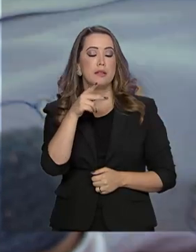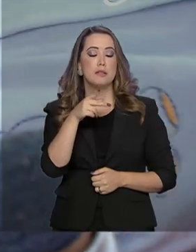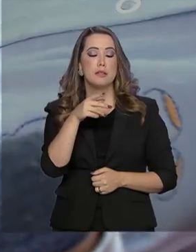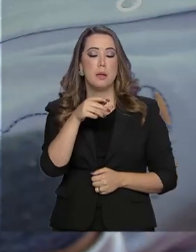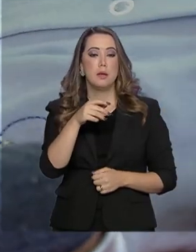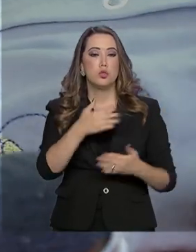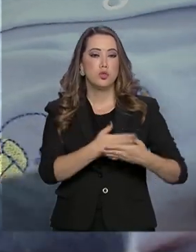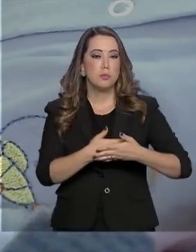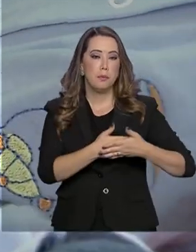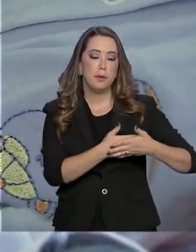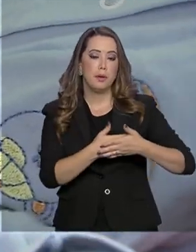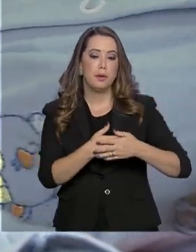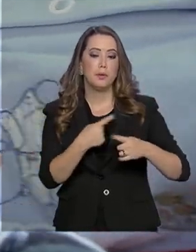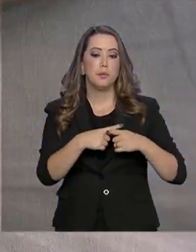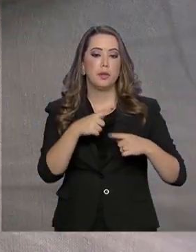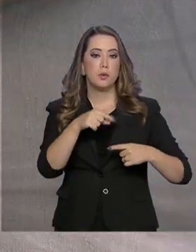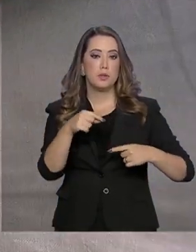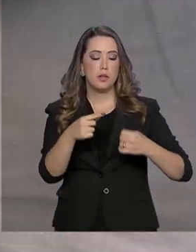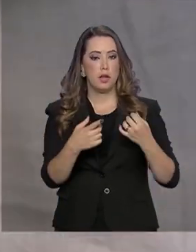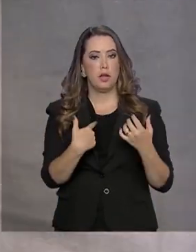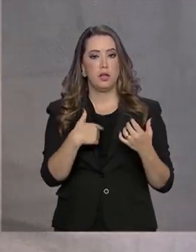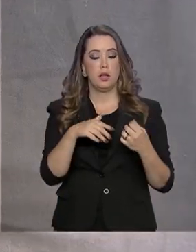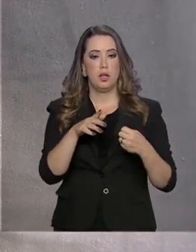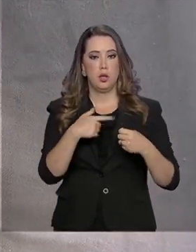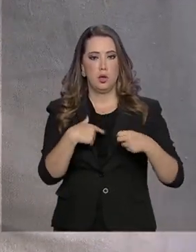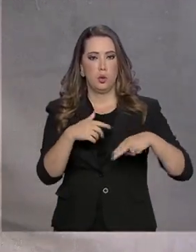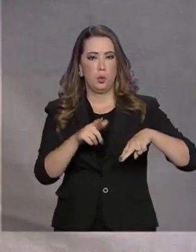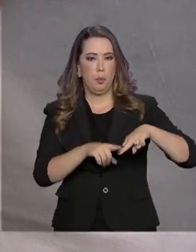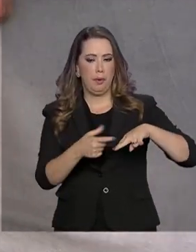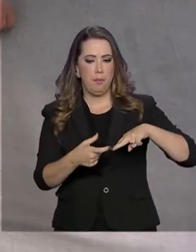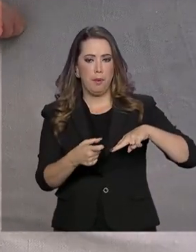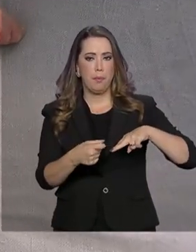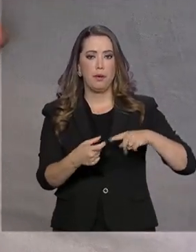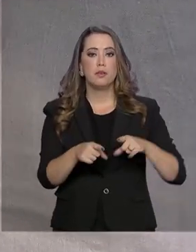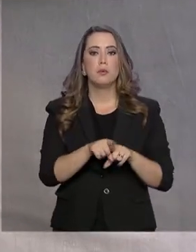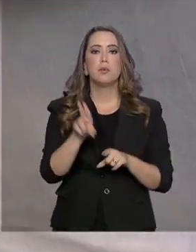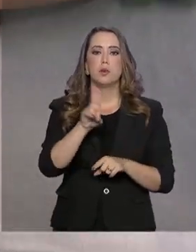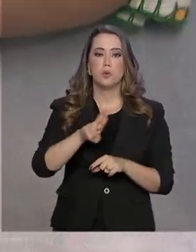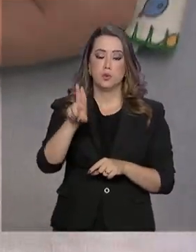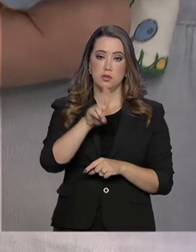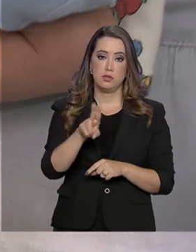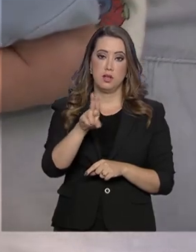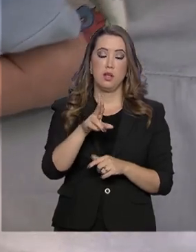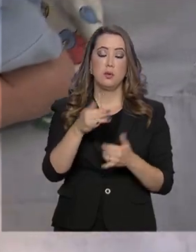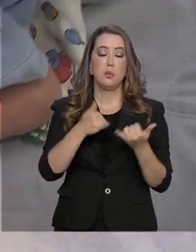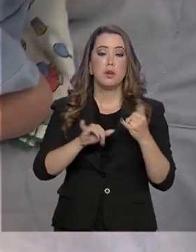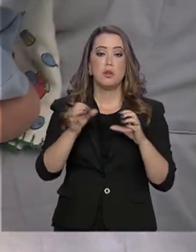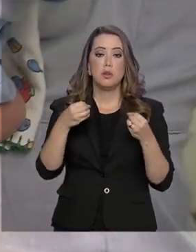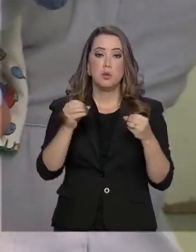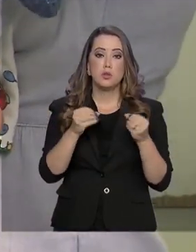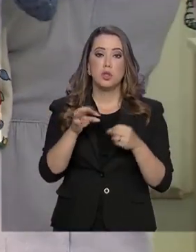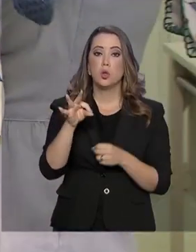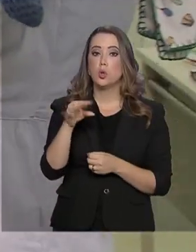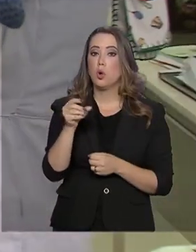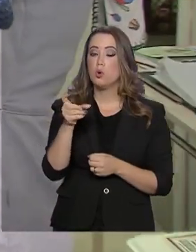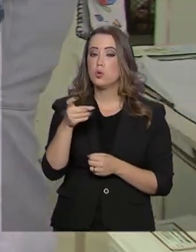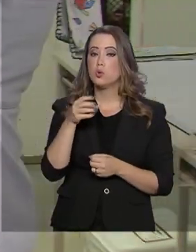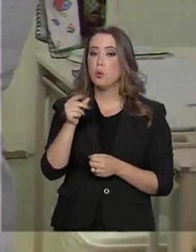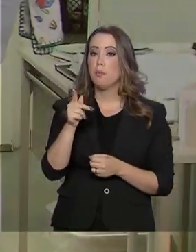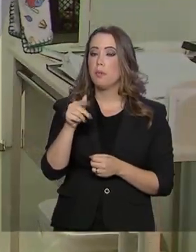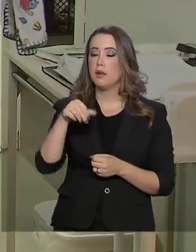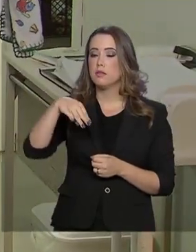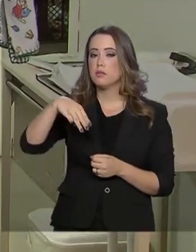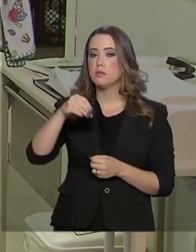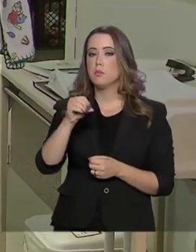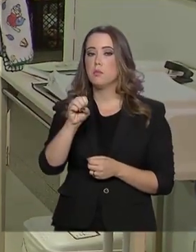coletado em recém-nascidos para o teste do pezinho pelo SUS também será usado para o exame de toxoplasmose congênita. Segundo o